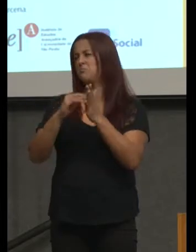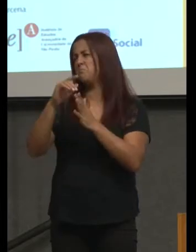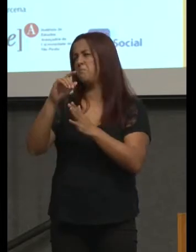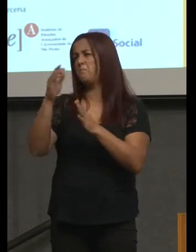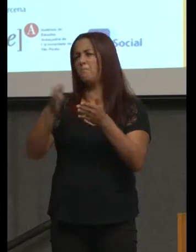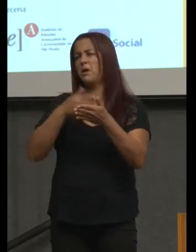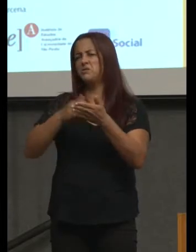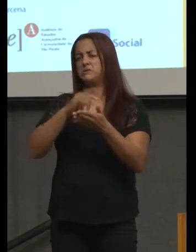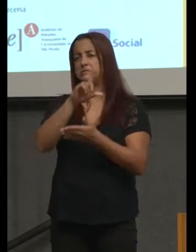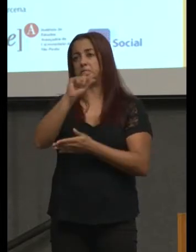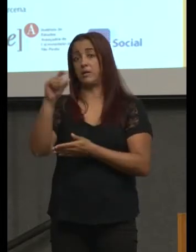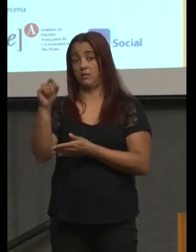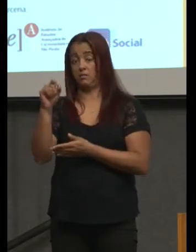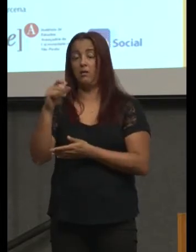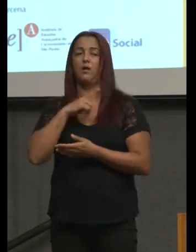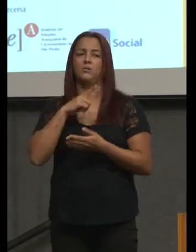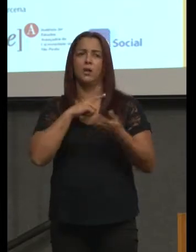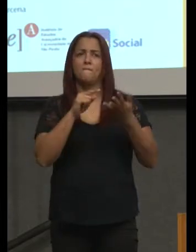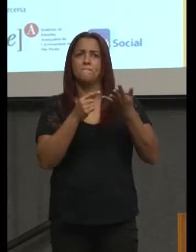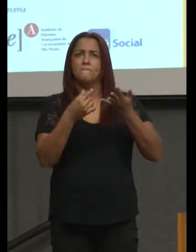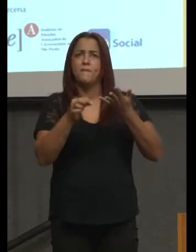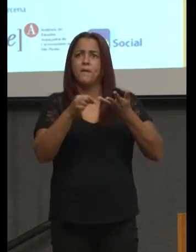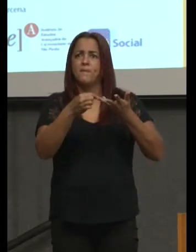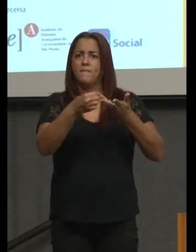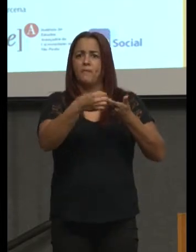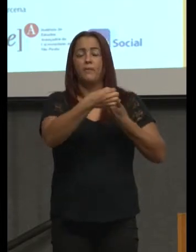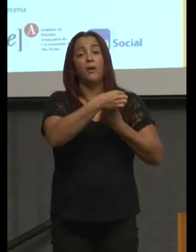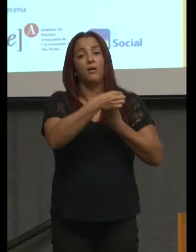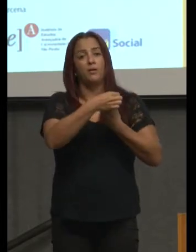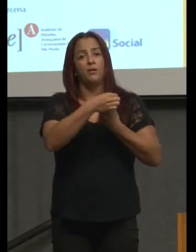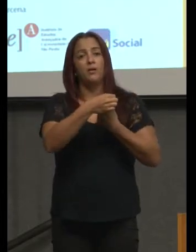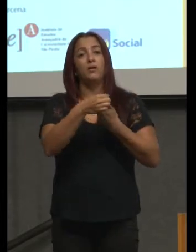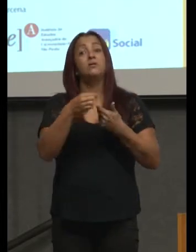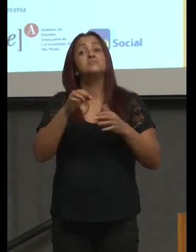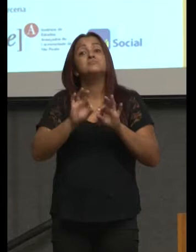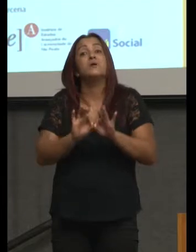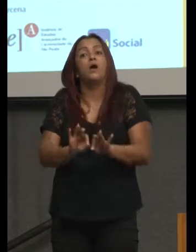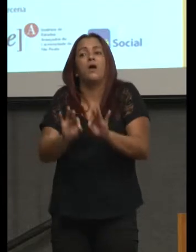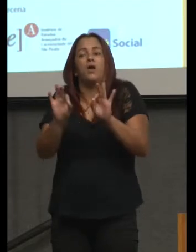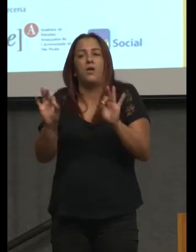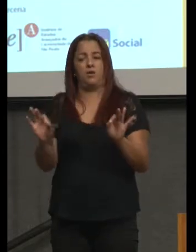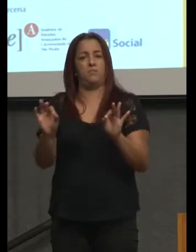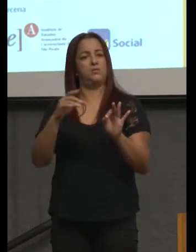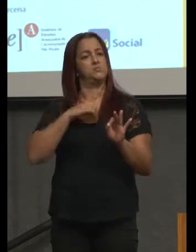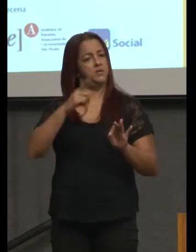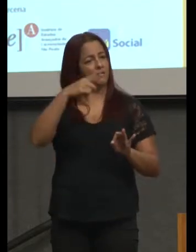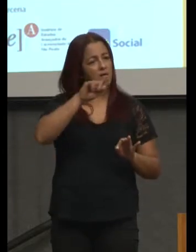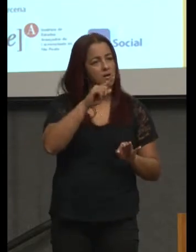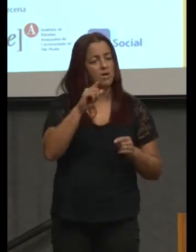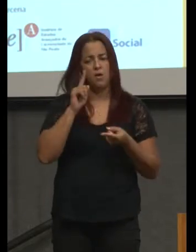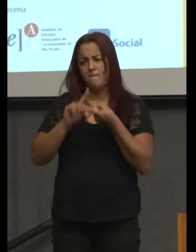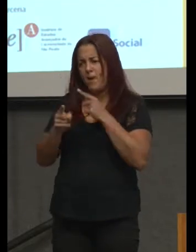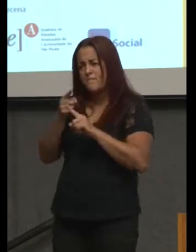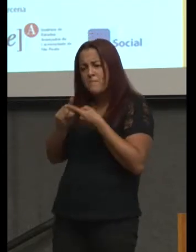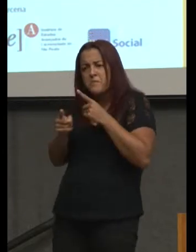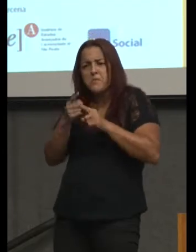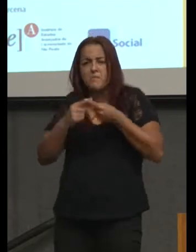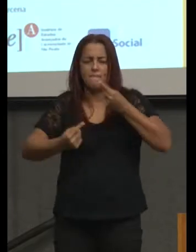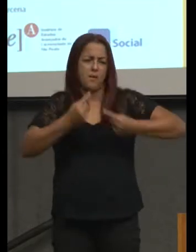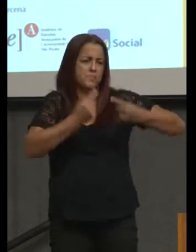falas síntese. Livrinho do qual vocês são coautores porque vocês participaram do debate, dos diálogos.